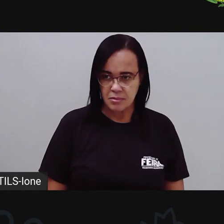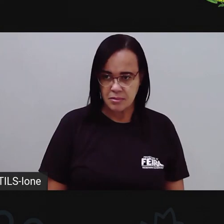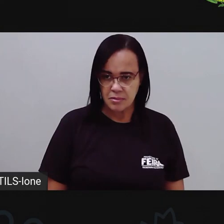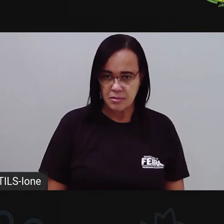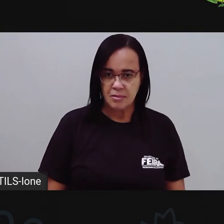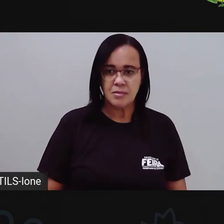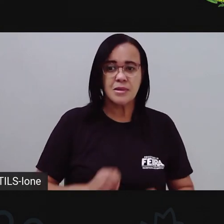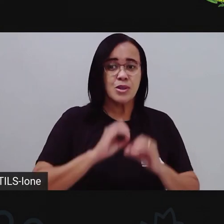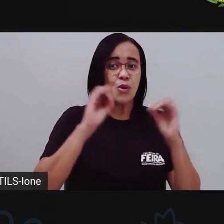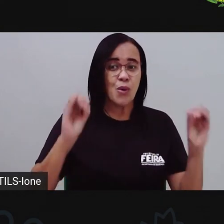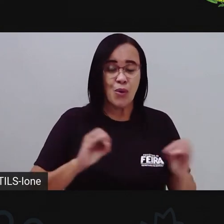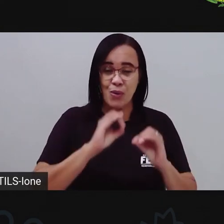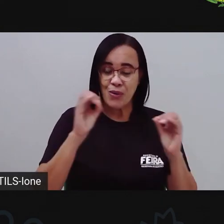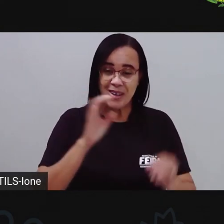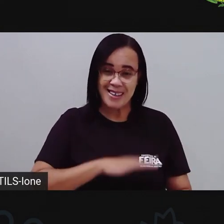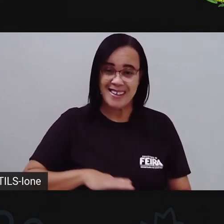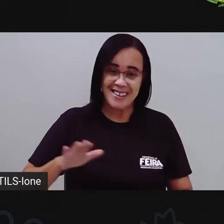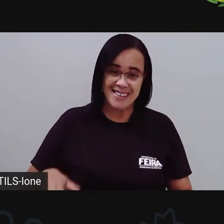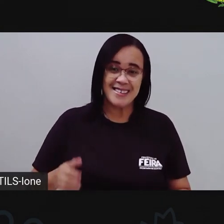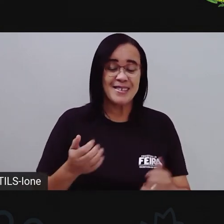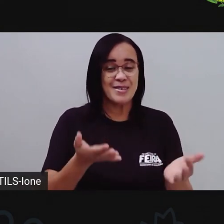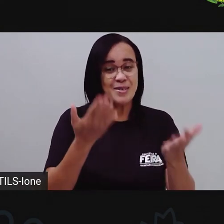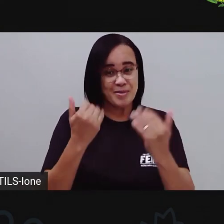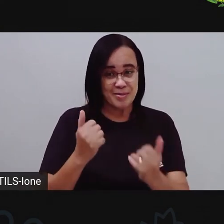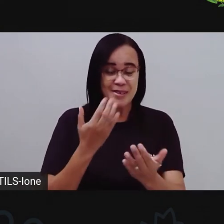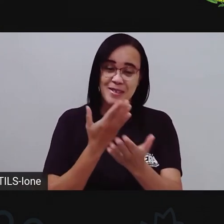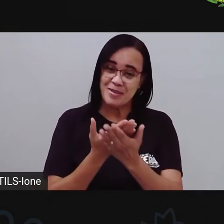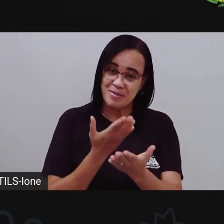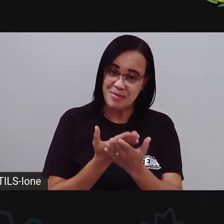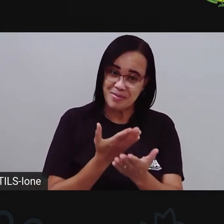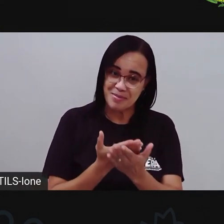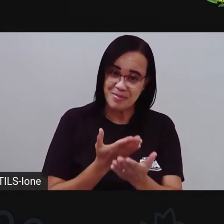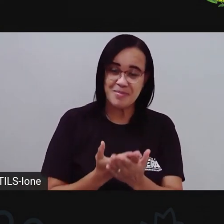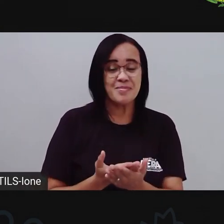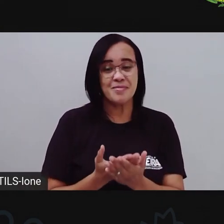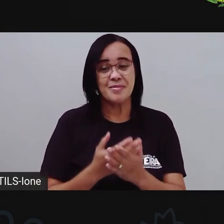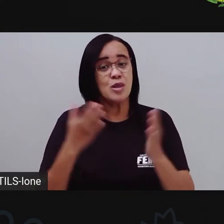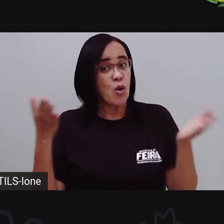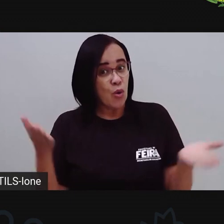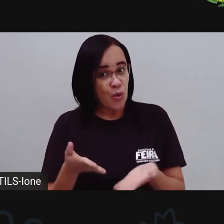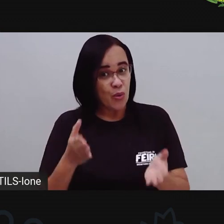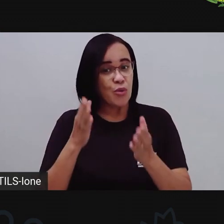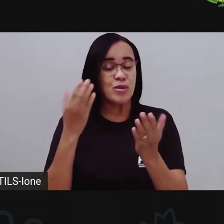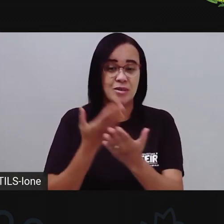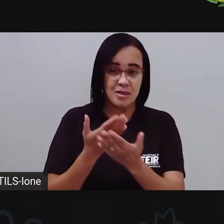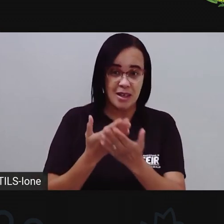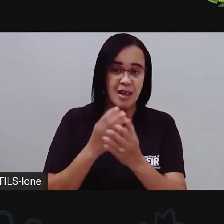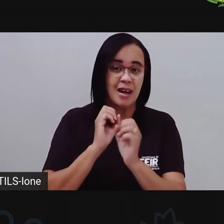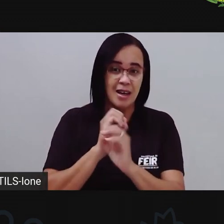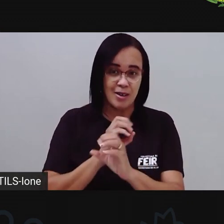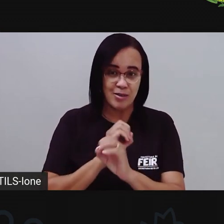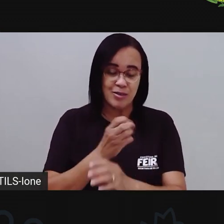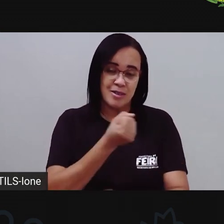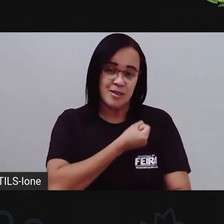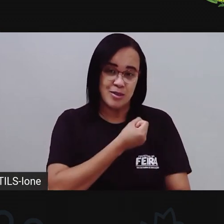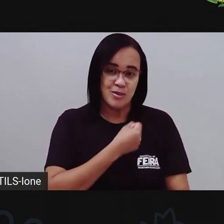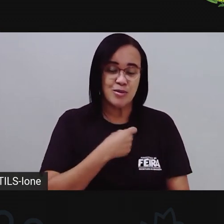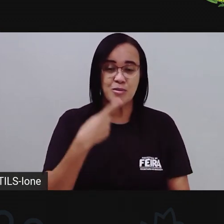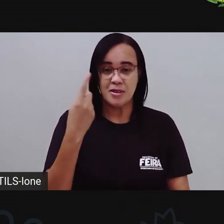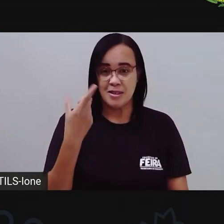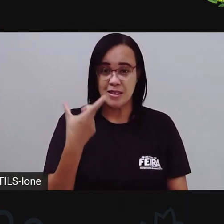Olá, crianças! Vamos para mais uma aula. E aula de hoje, aula de número 120, uma aula de